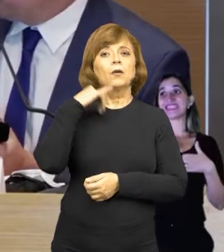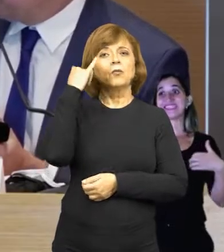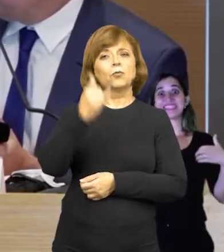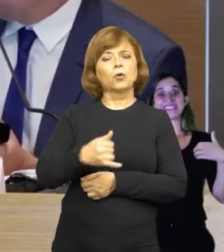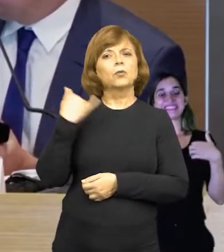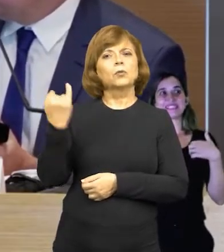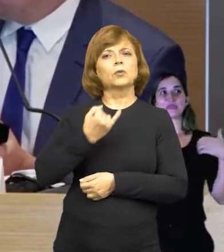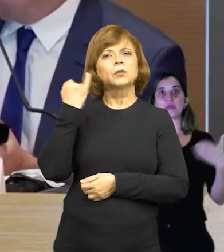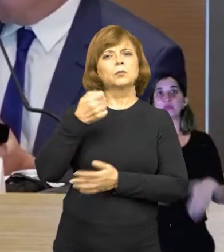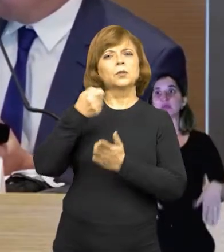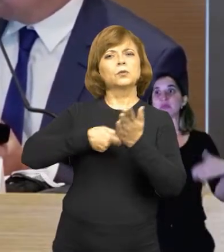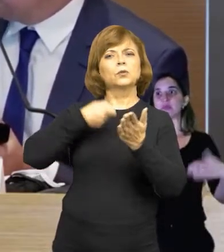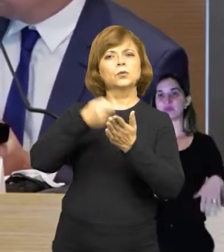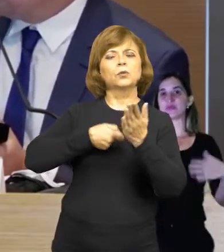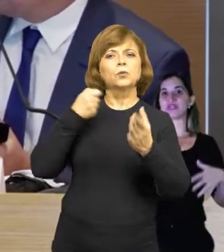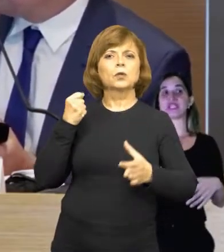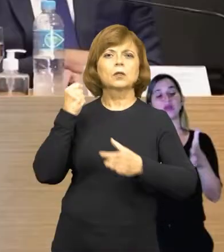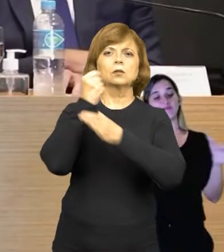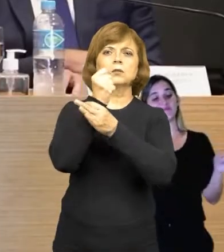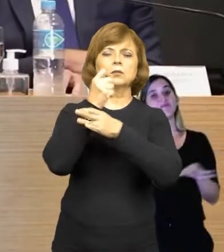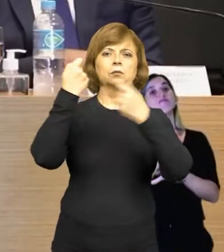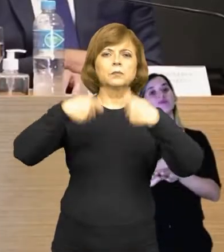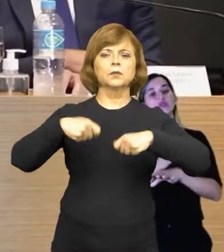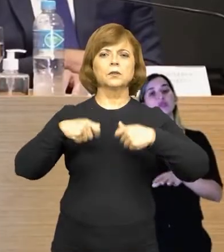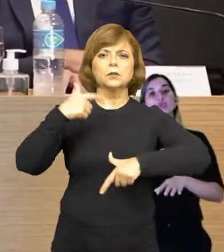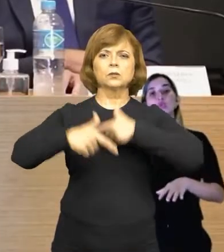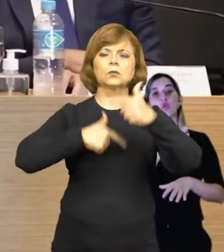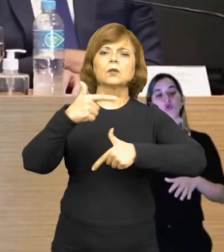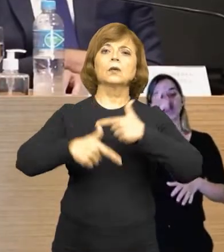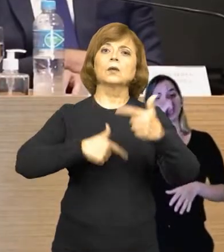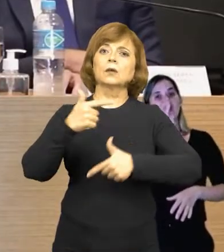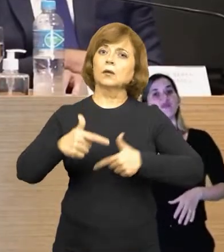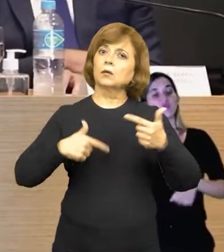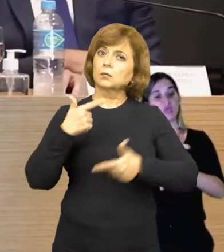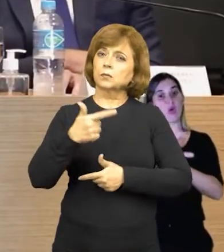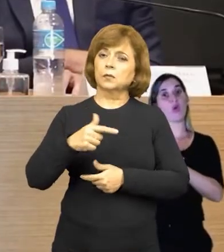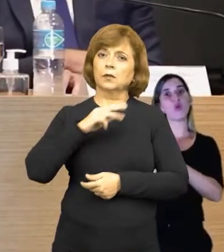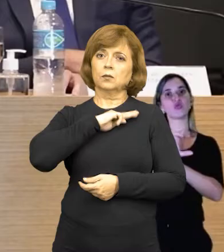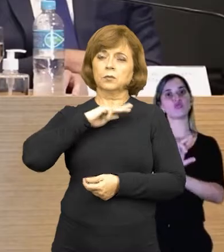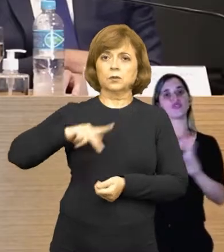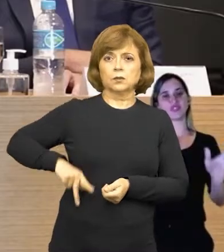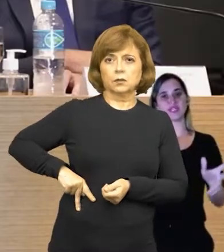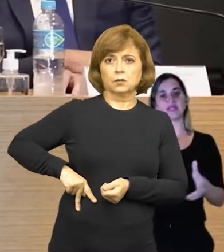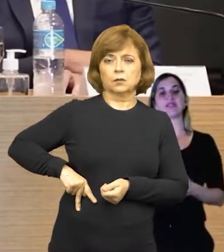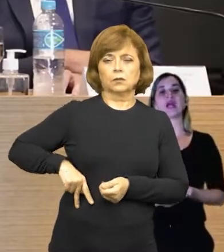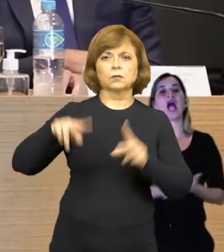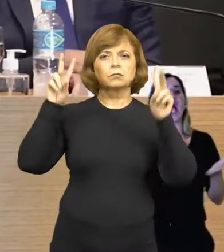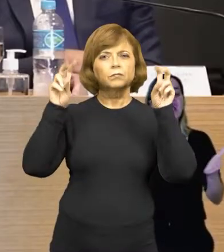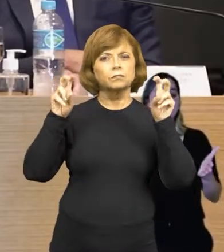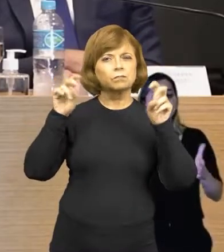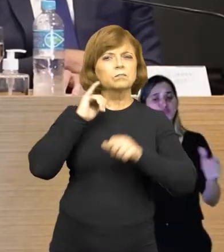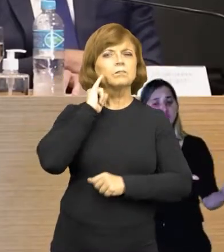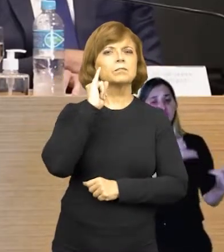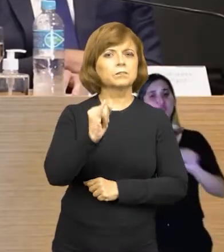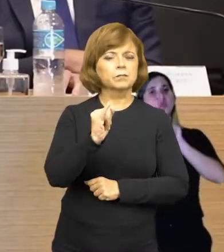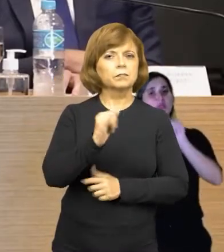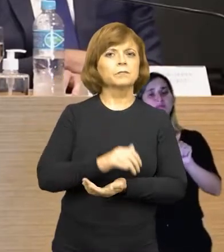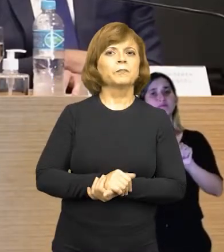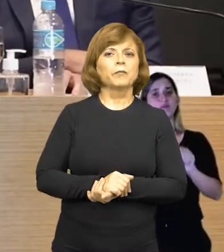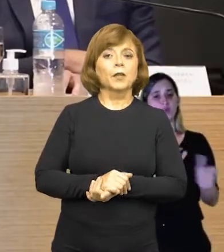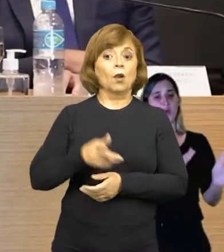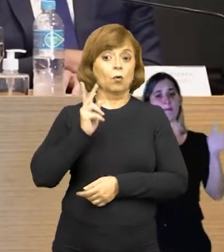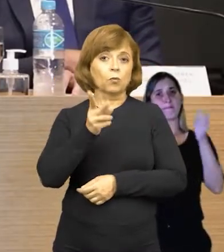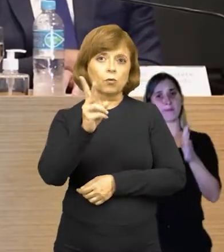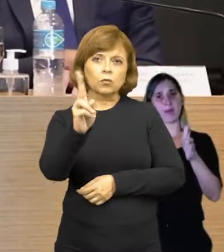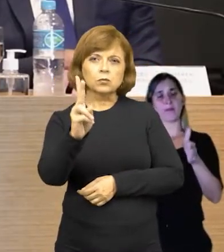importância da luta pelas garantias necessárias à atuação do Ministério Público. Abre aspas. Para que possamos continuar